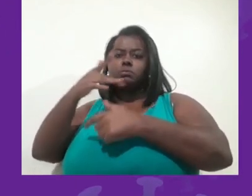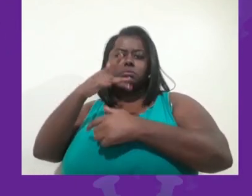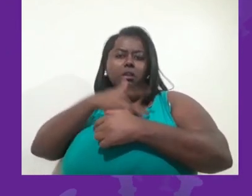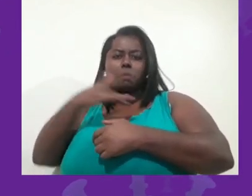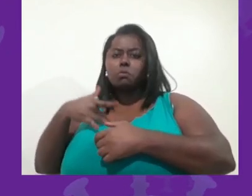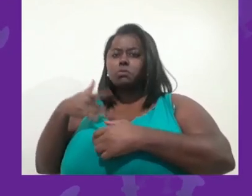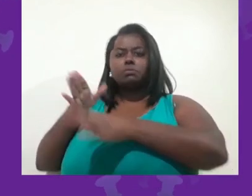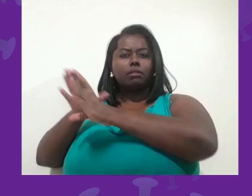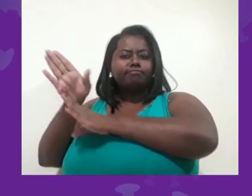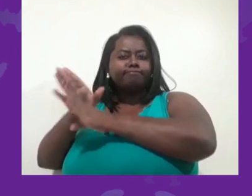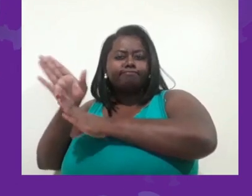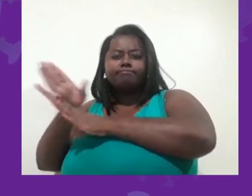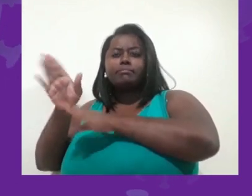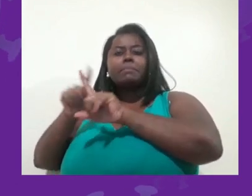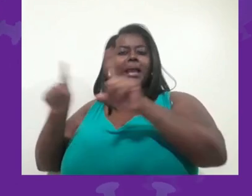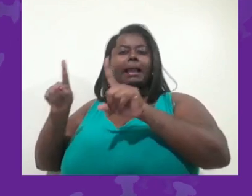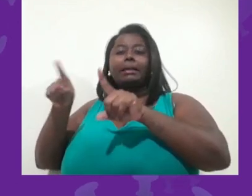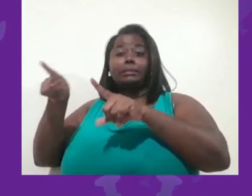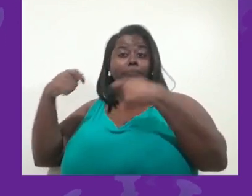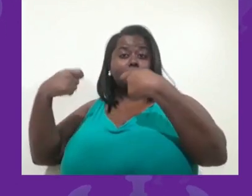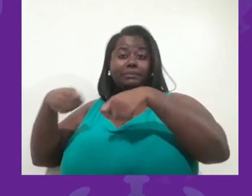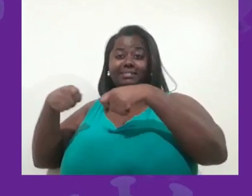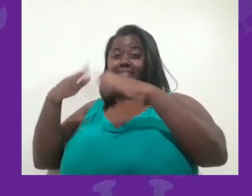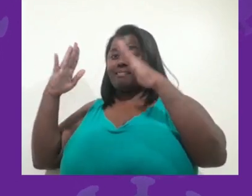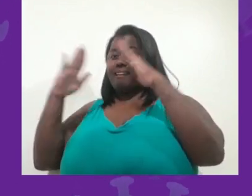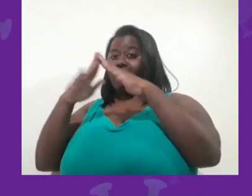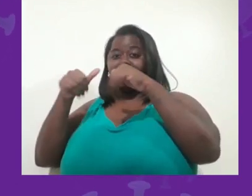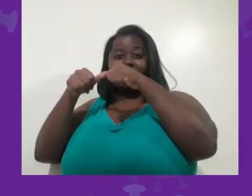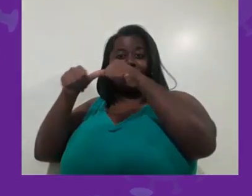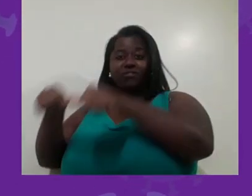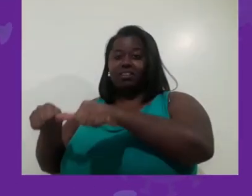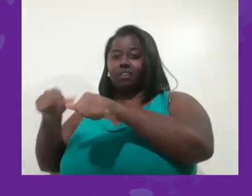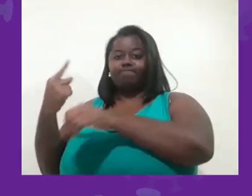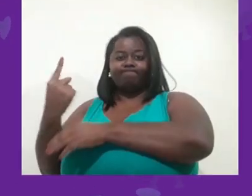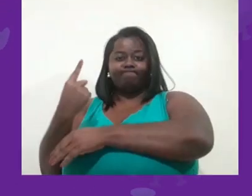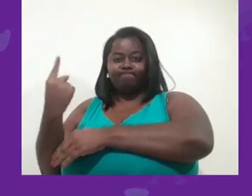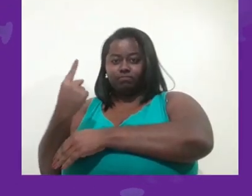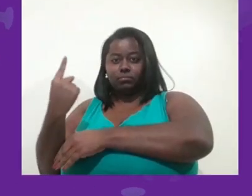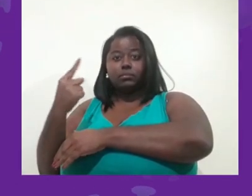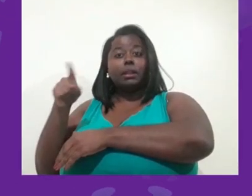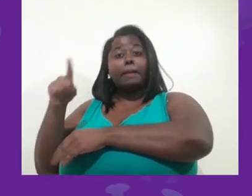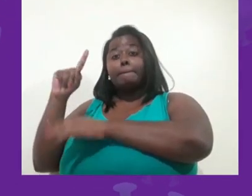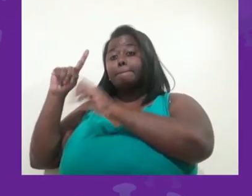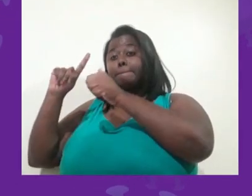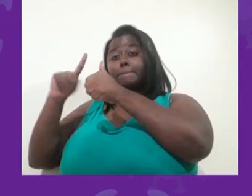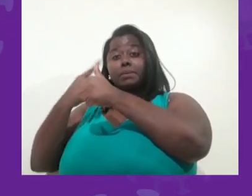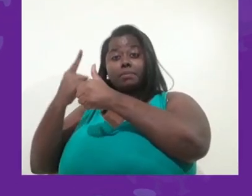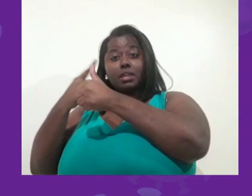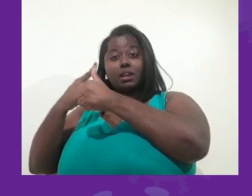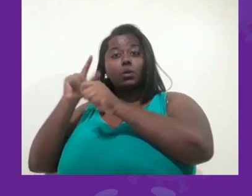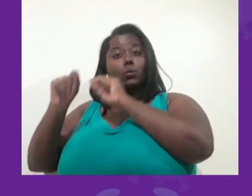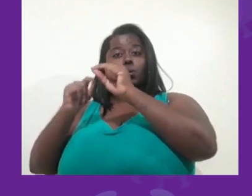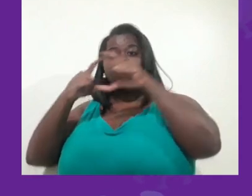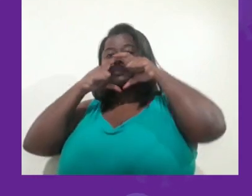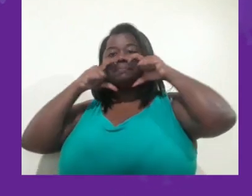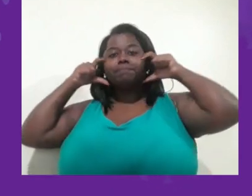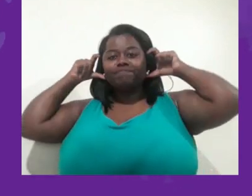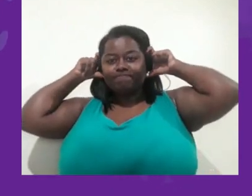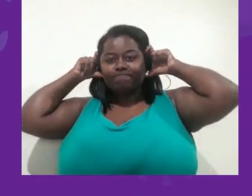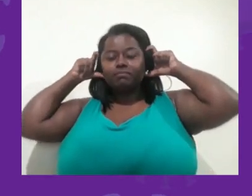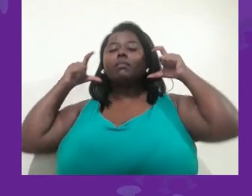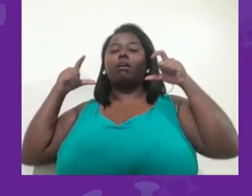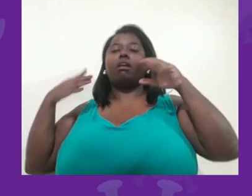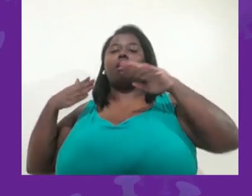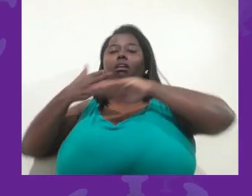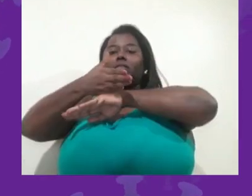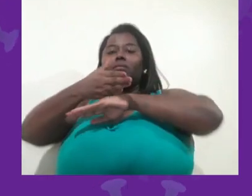orientações, mas ela deve ficar em casa em isolamento. A primeira coisa que ela tem que fazer é colocar uma máscara no rosto e se isolar dentro de